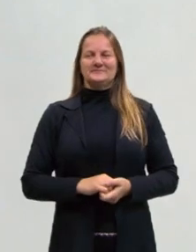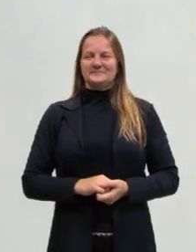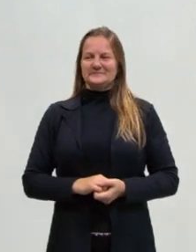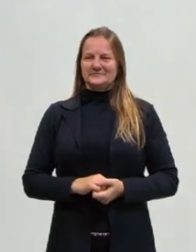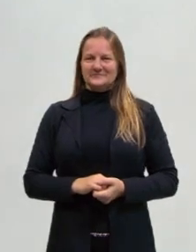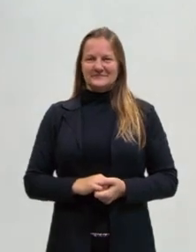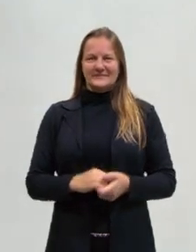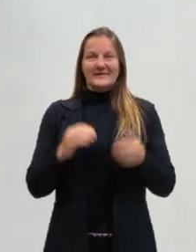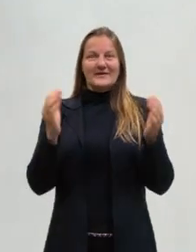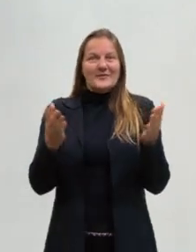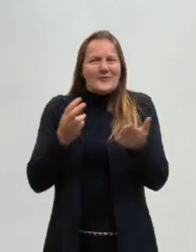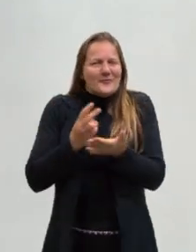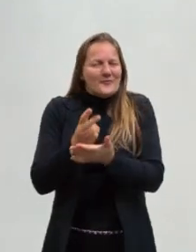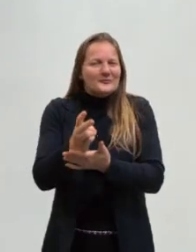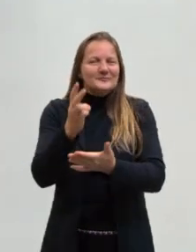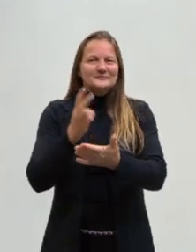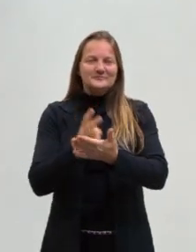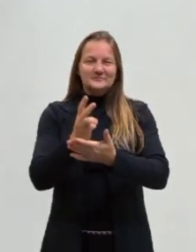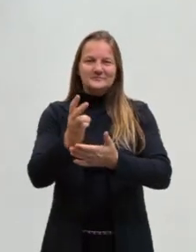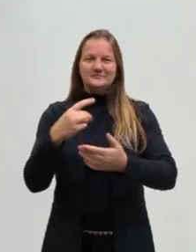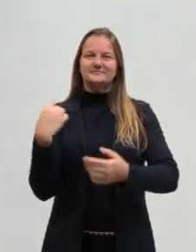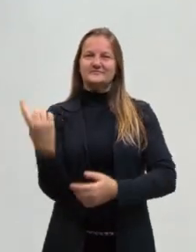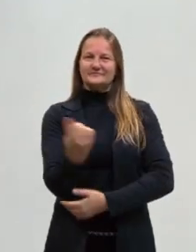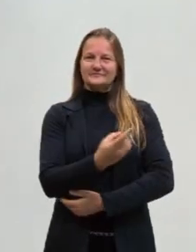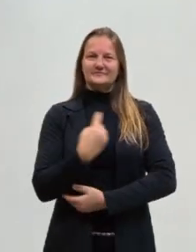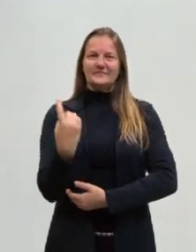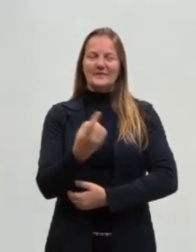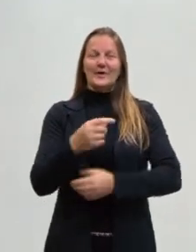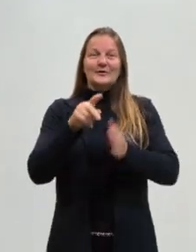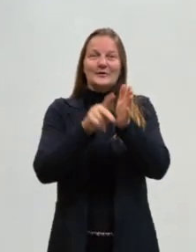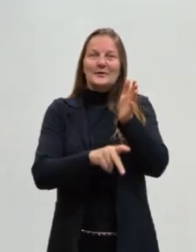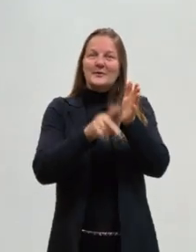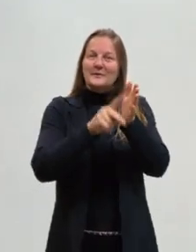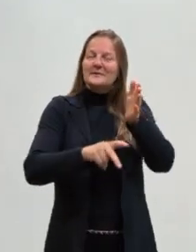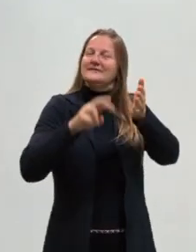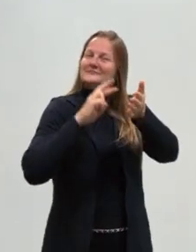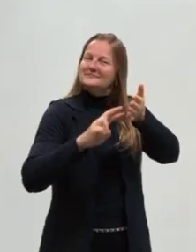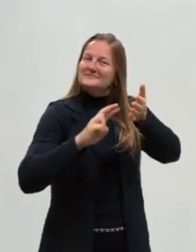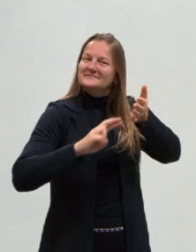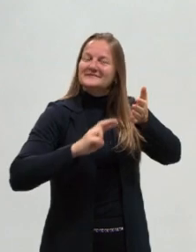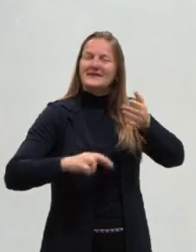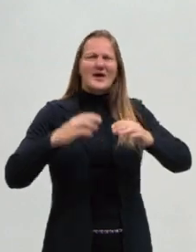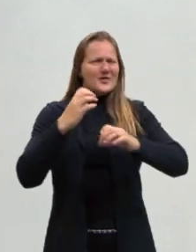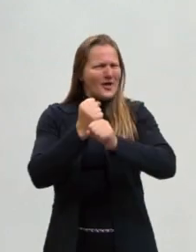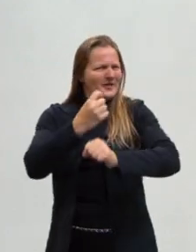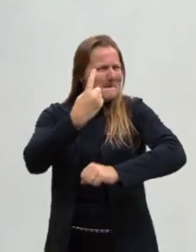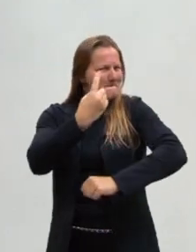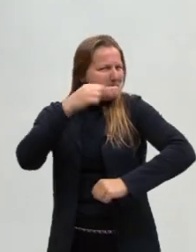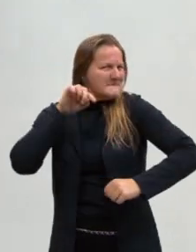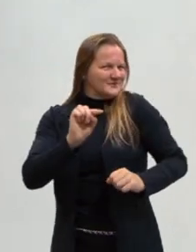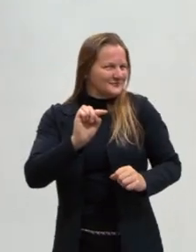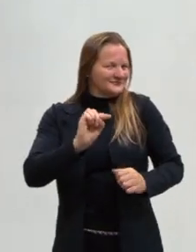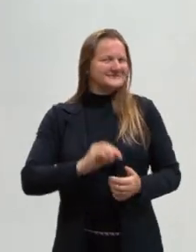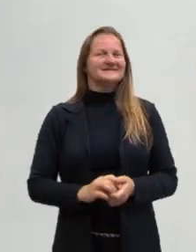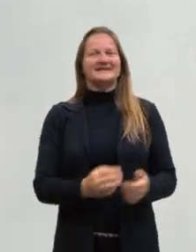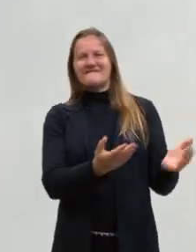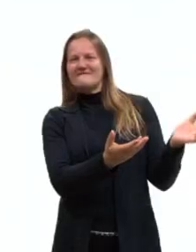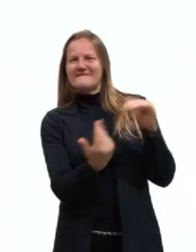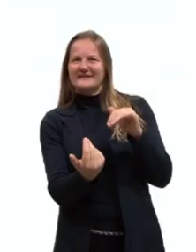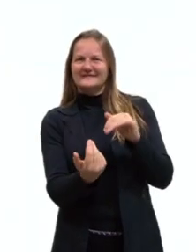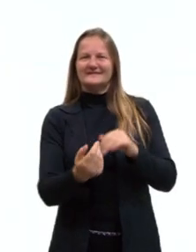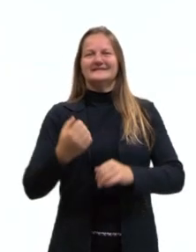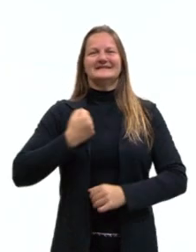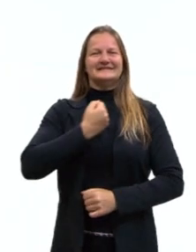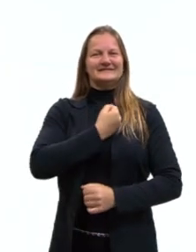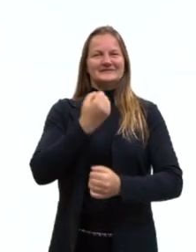vamos dar continuidade aos nossos planos da redação Nota 1000, certo? Vamos para a aula de